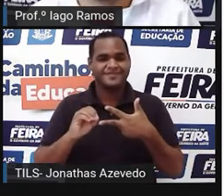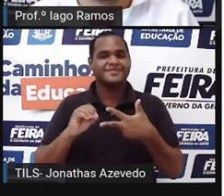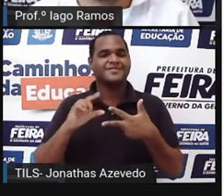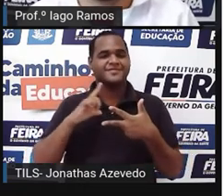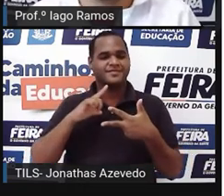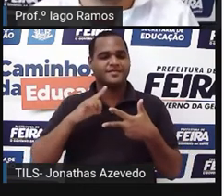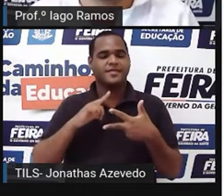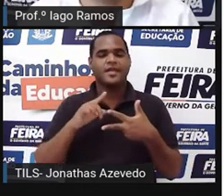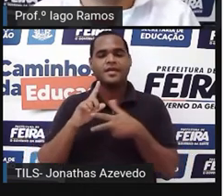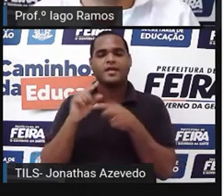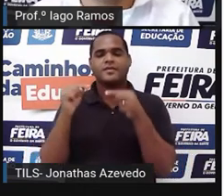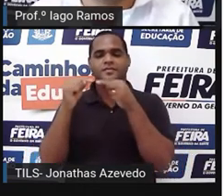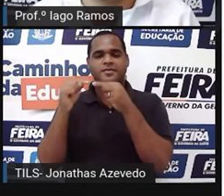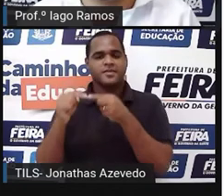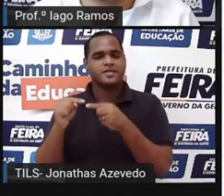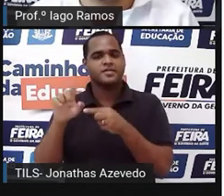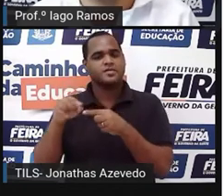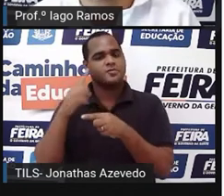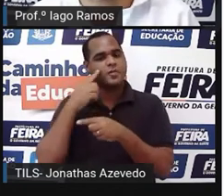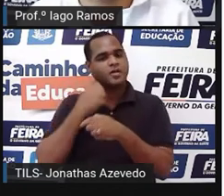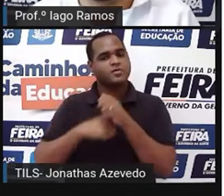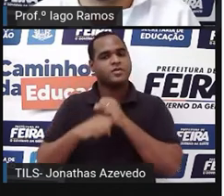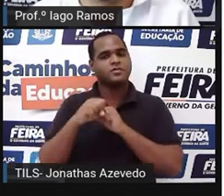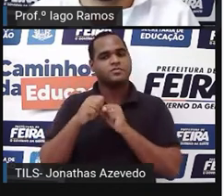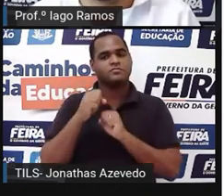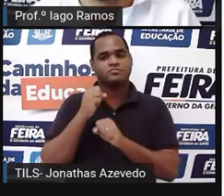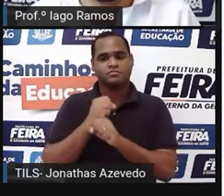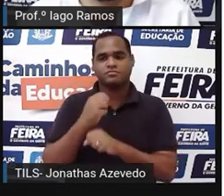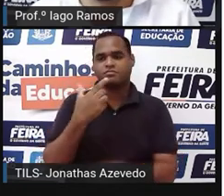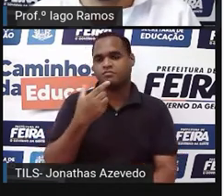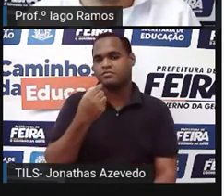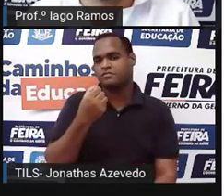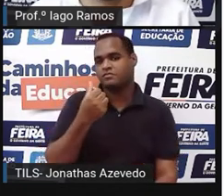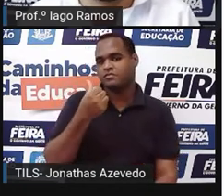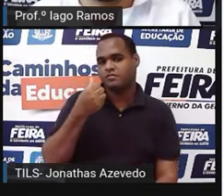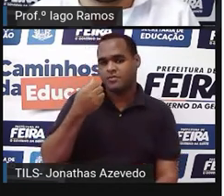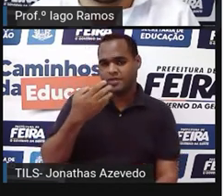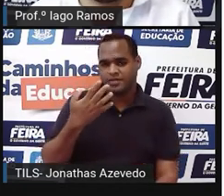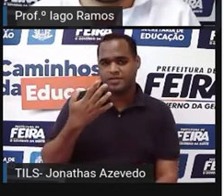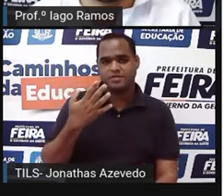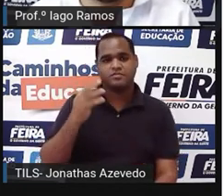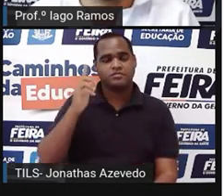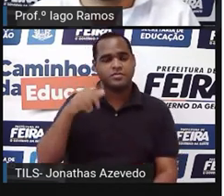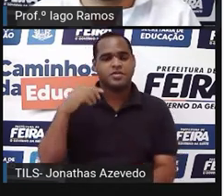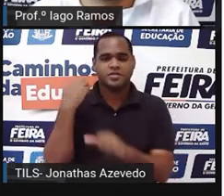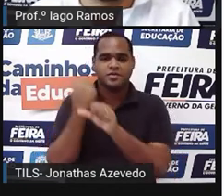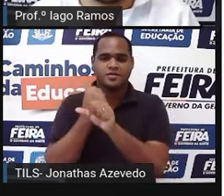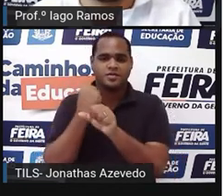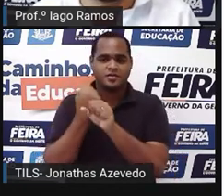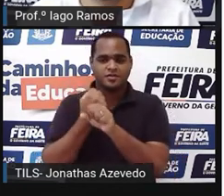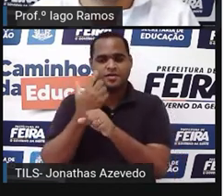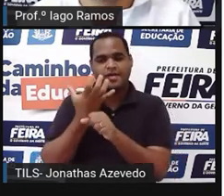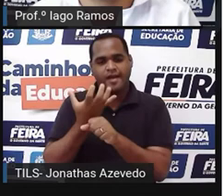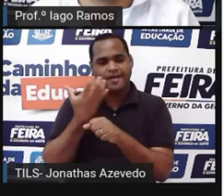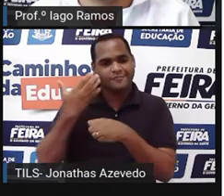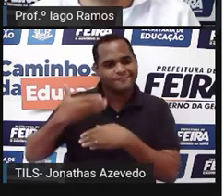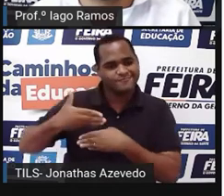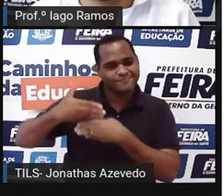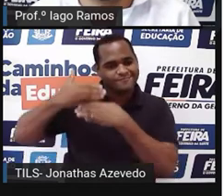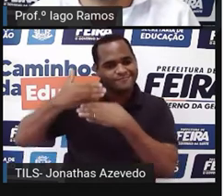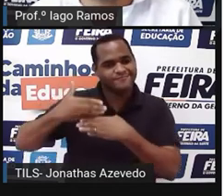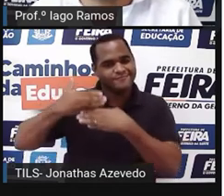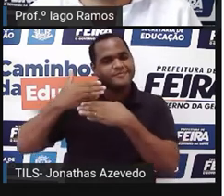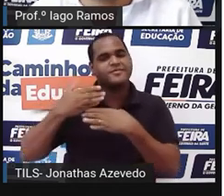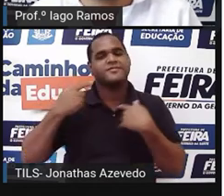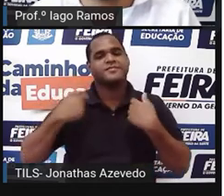É uma prova que foi aplicada no ano de 2014, e diz que um construtor pretende murar um terreno, e